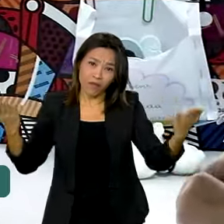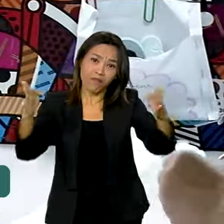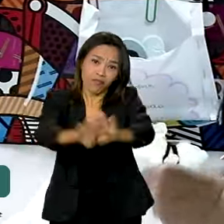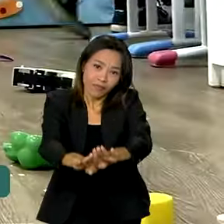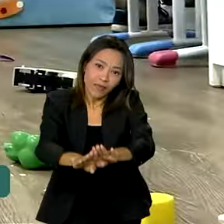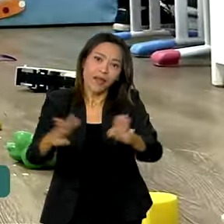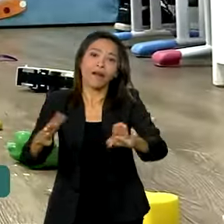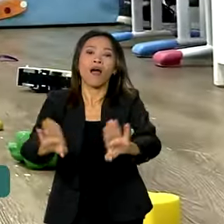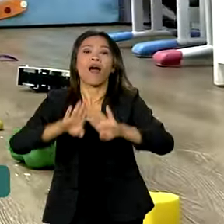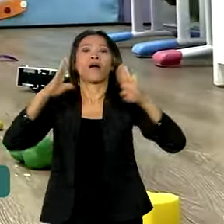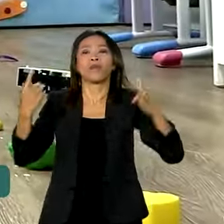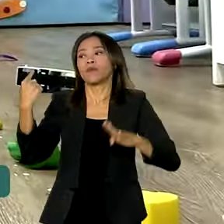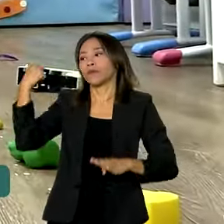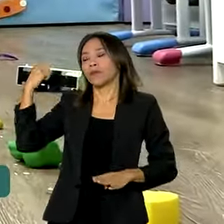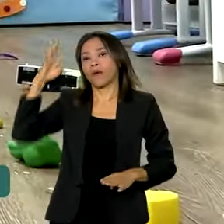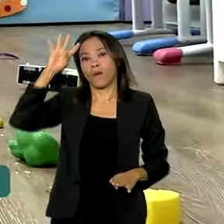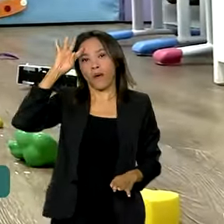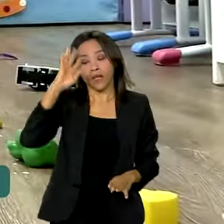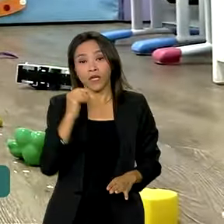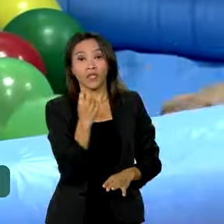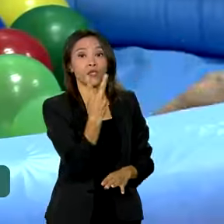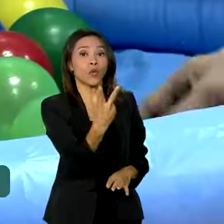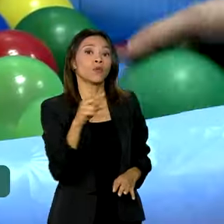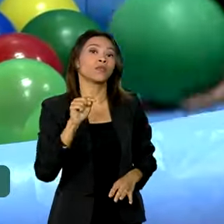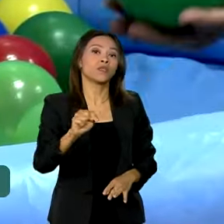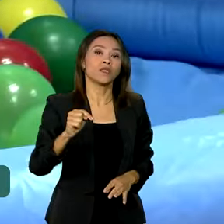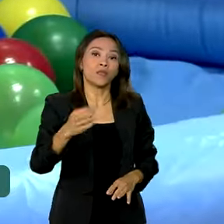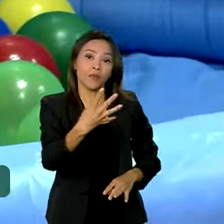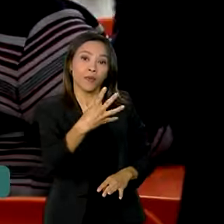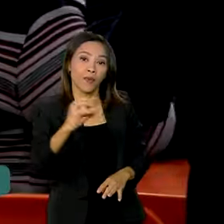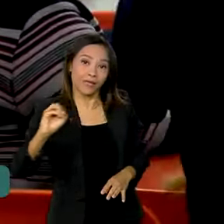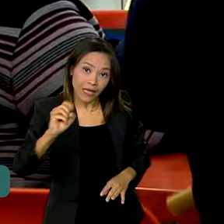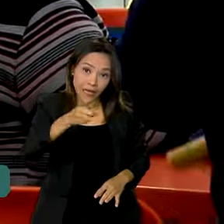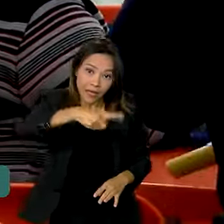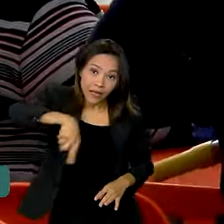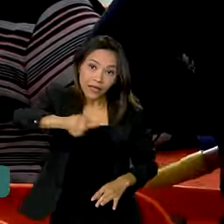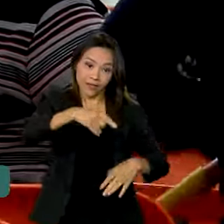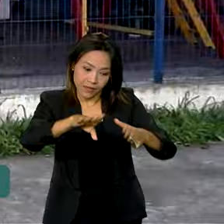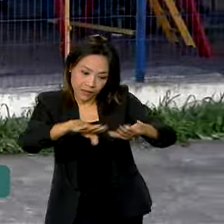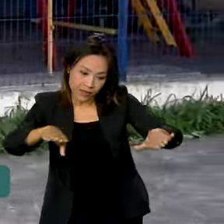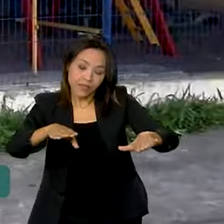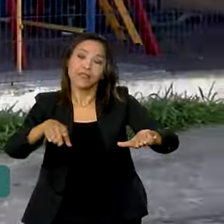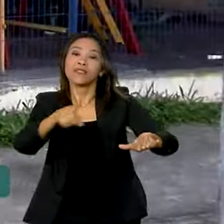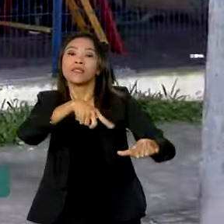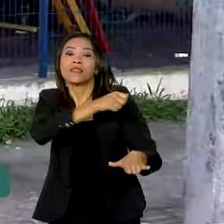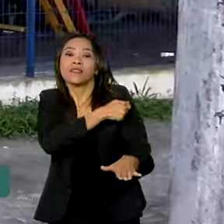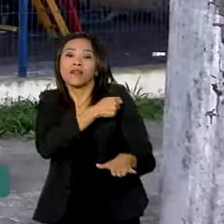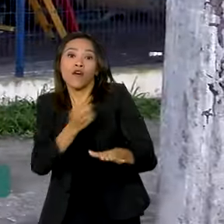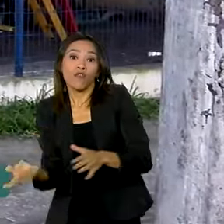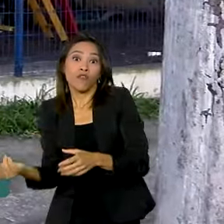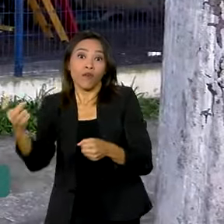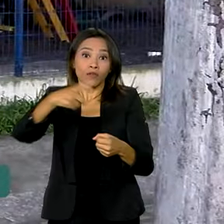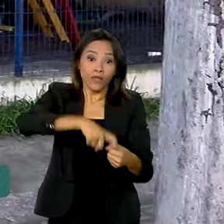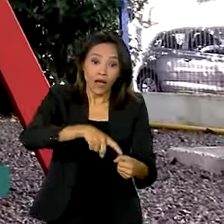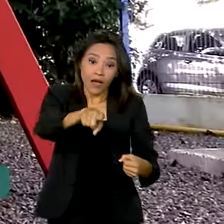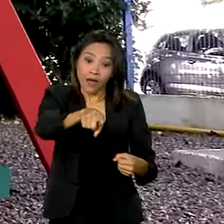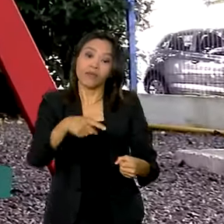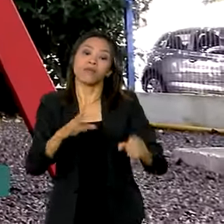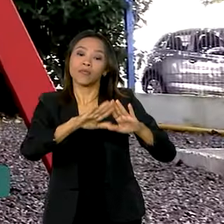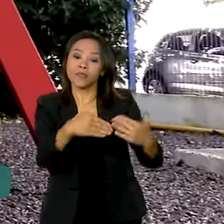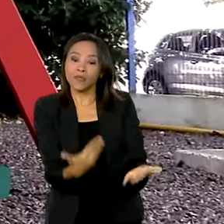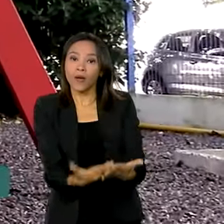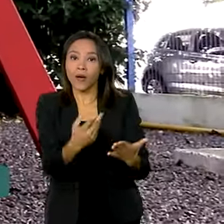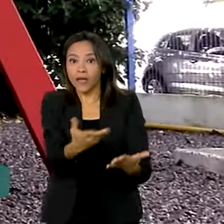quarta-feira. Cerca de 2.400 alunos voltaram para as escolas, que ficam na parte leste do município